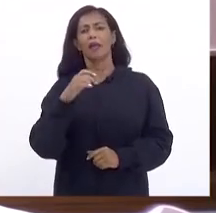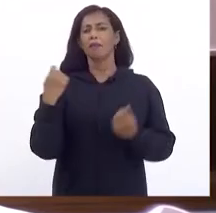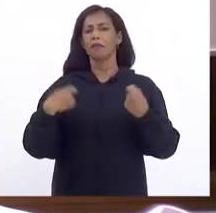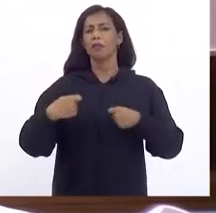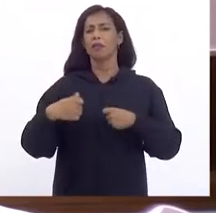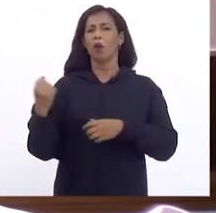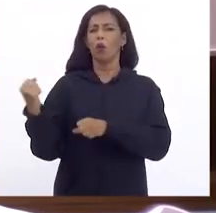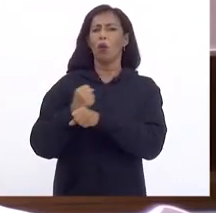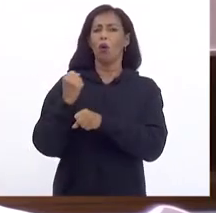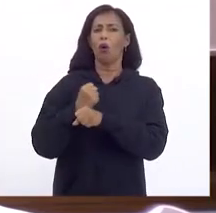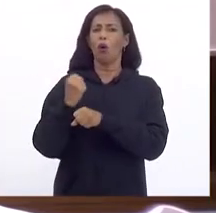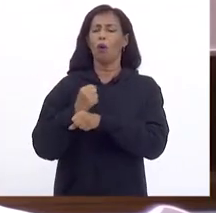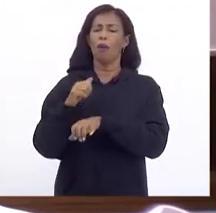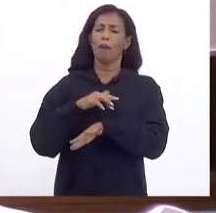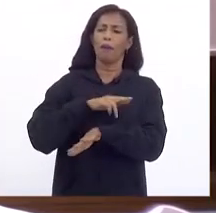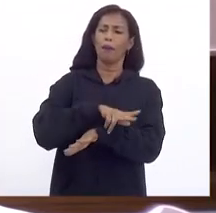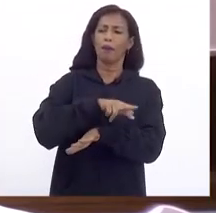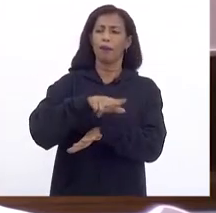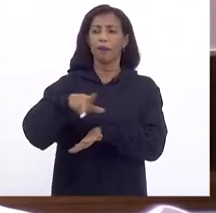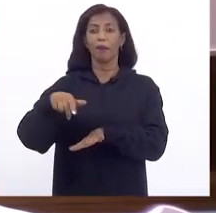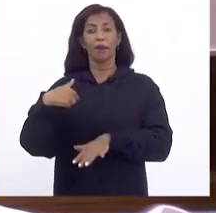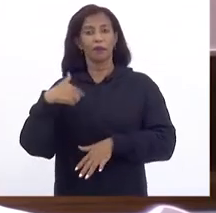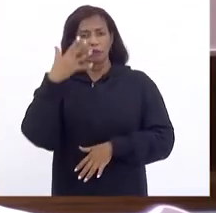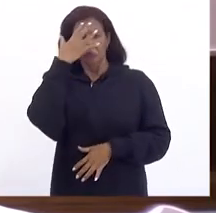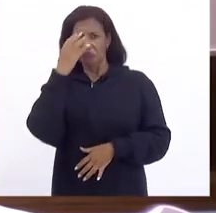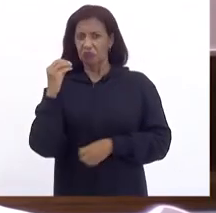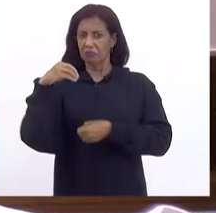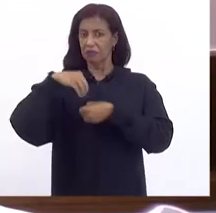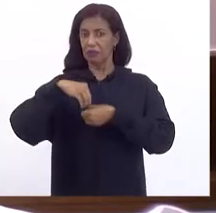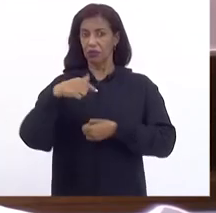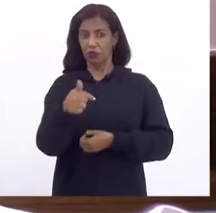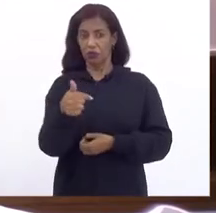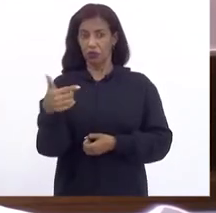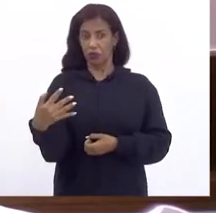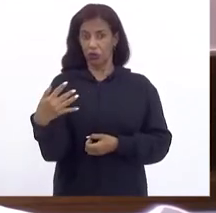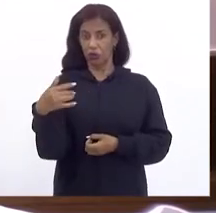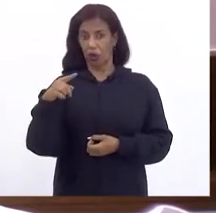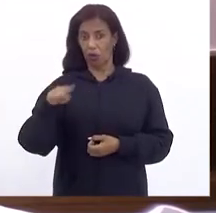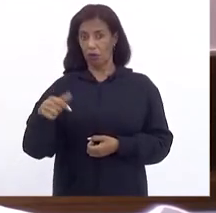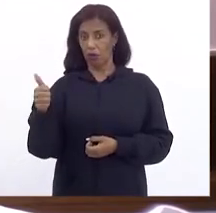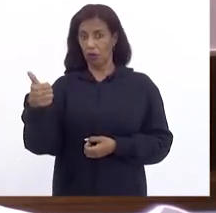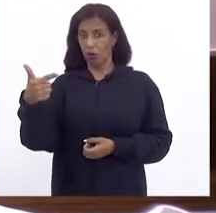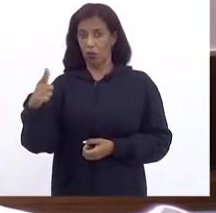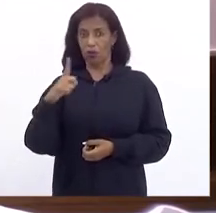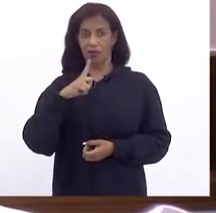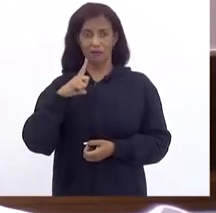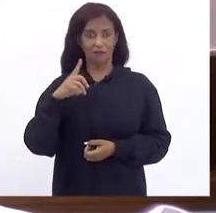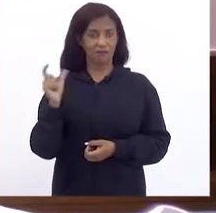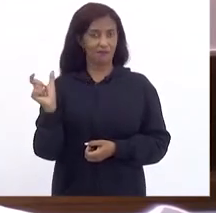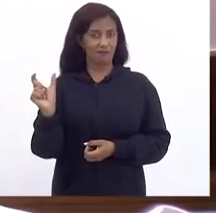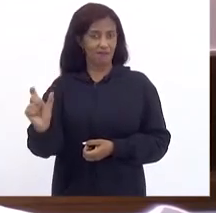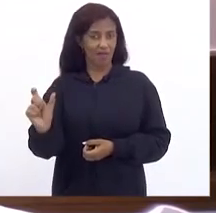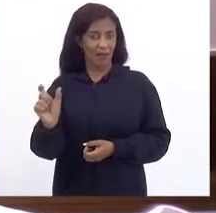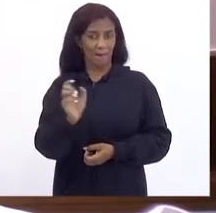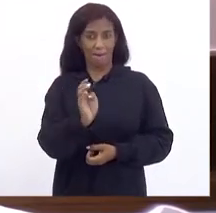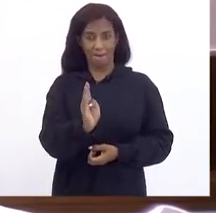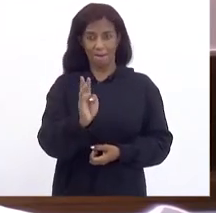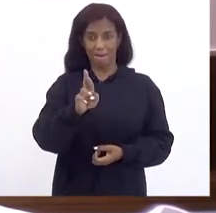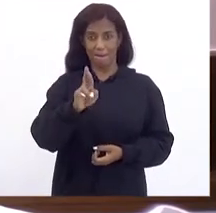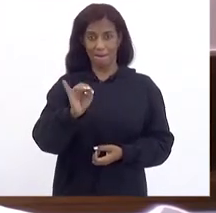Eu não sei Quanto aqui dentro Dos 24 e 12 Tem de aquisição De Brita